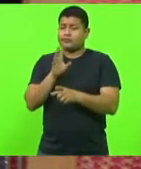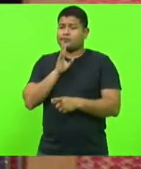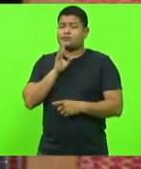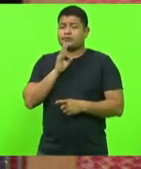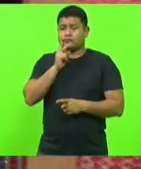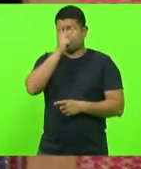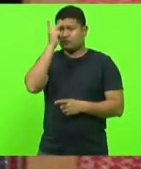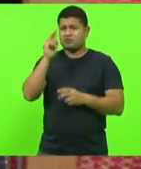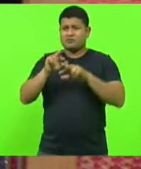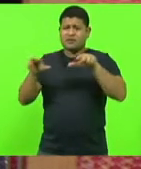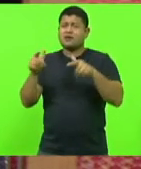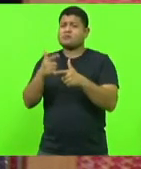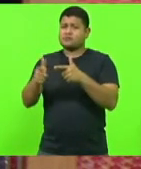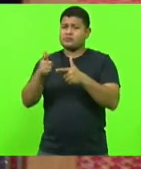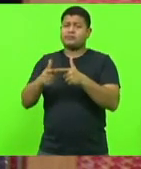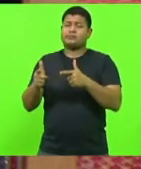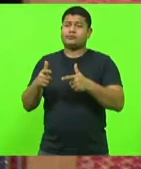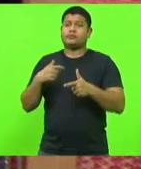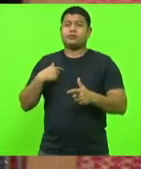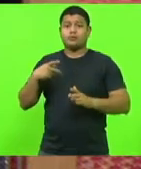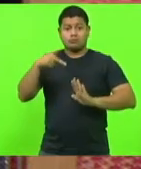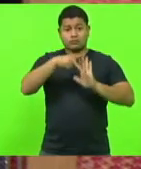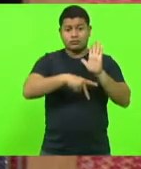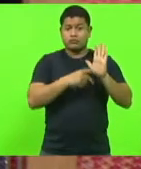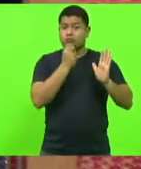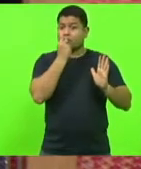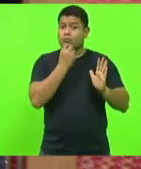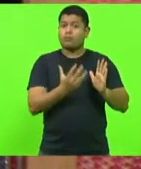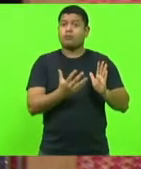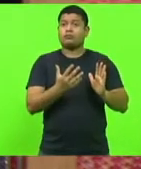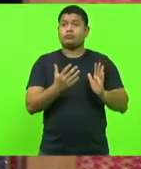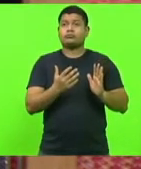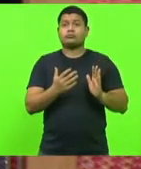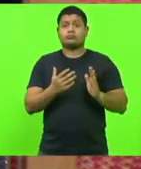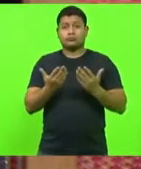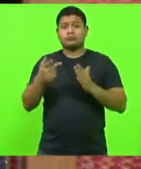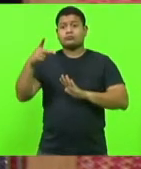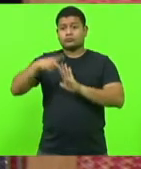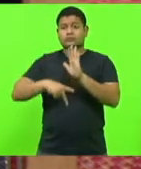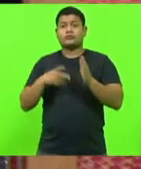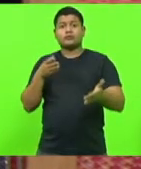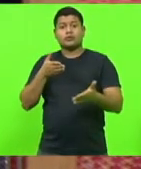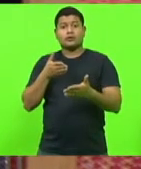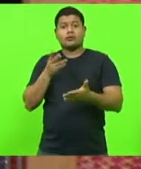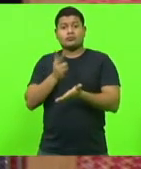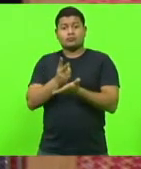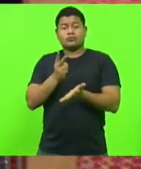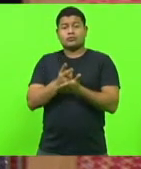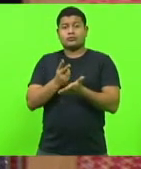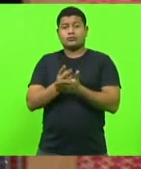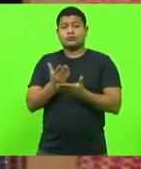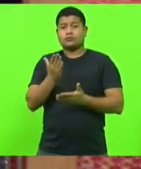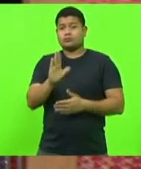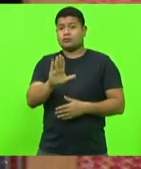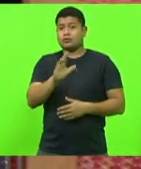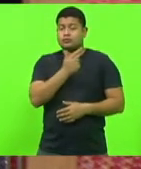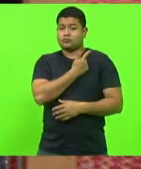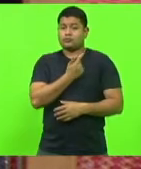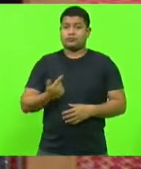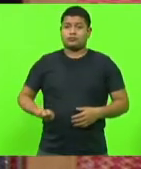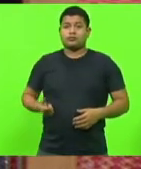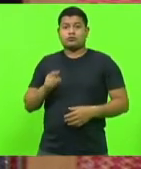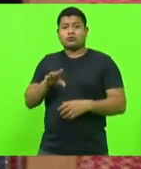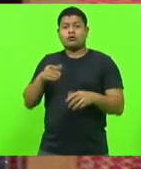O projeto é muito bom e o projeto foi mantido. O governo só